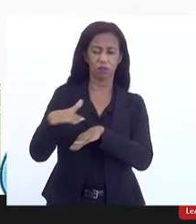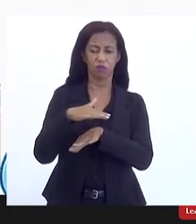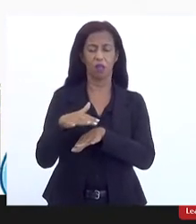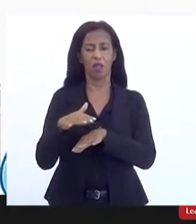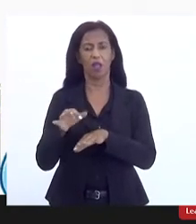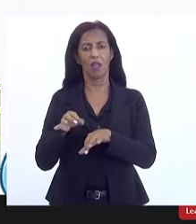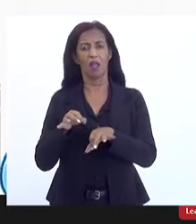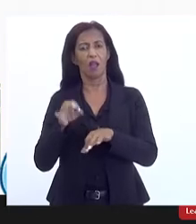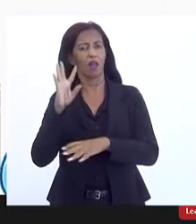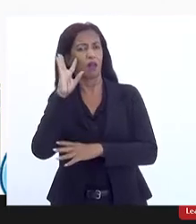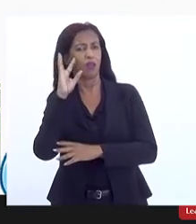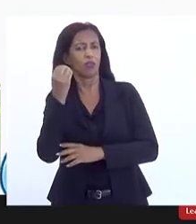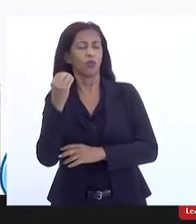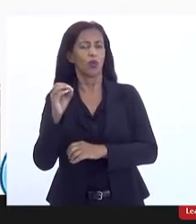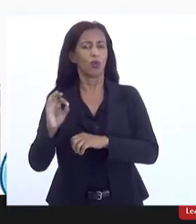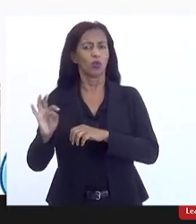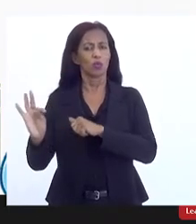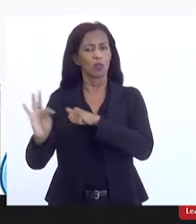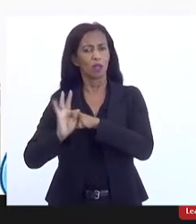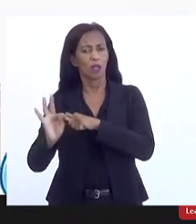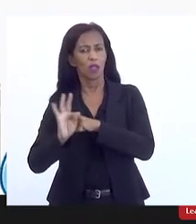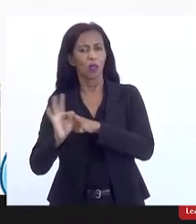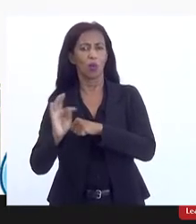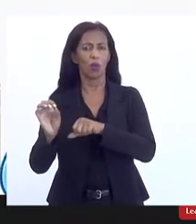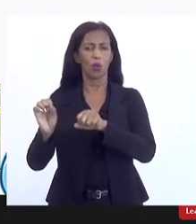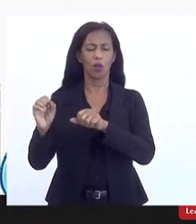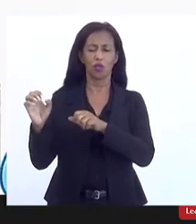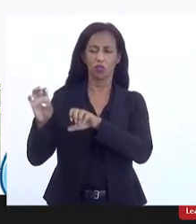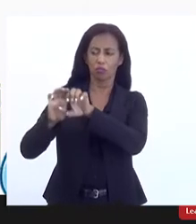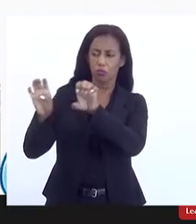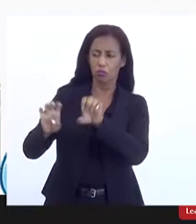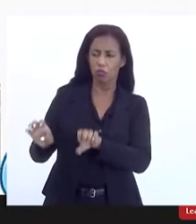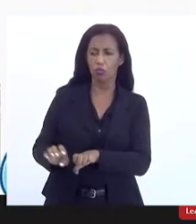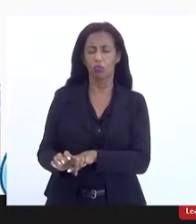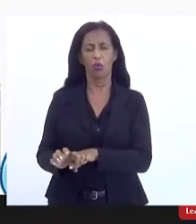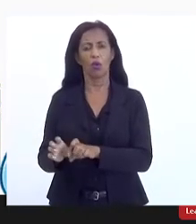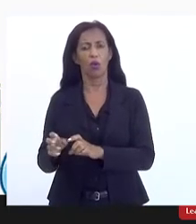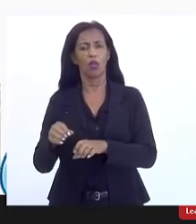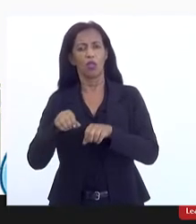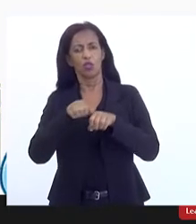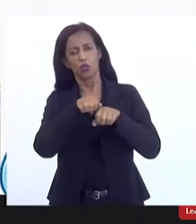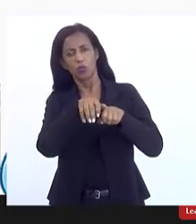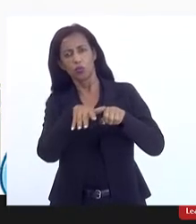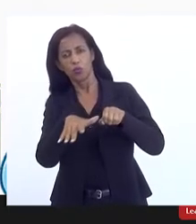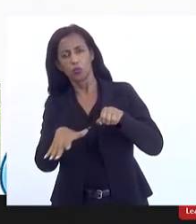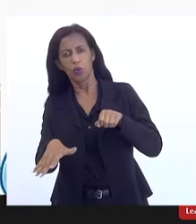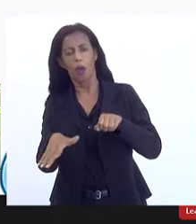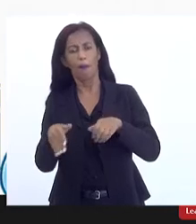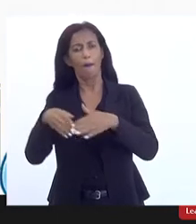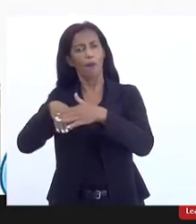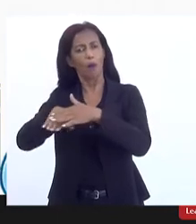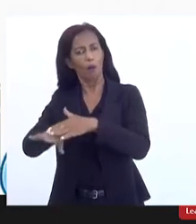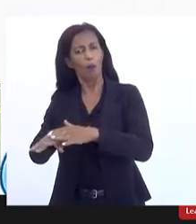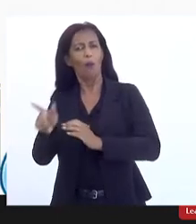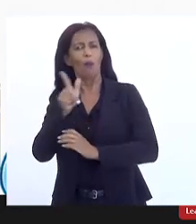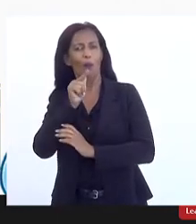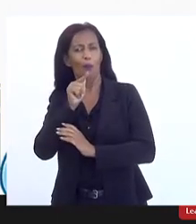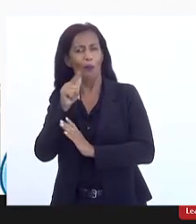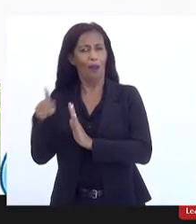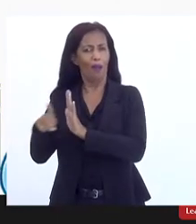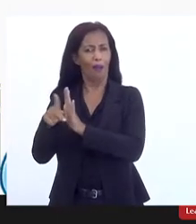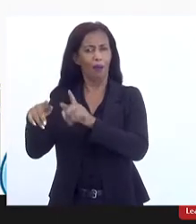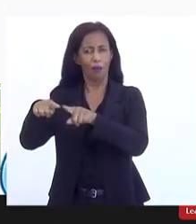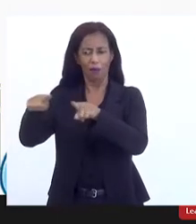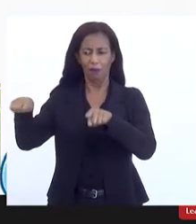tecnológicas a construção de estruturas seja de represamento para a estocagem de água seja as próprias